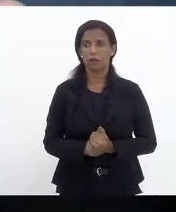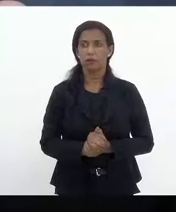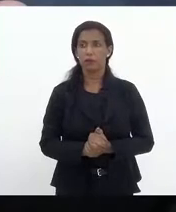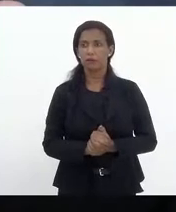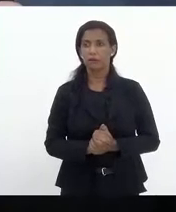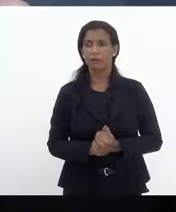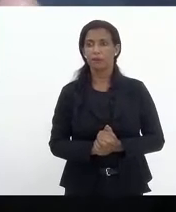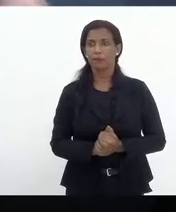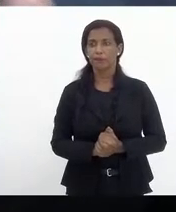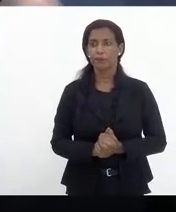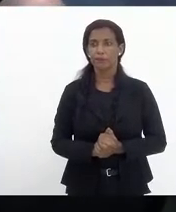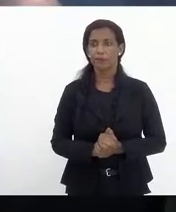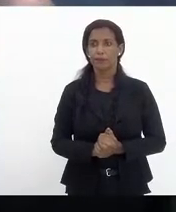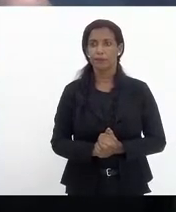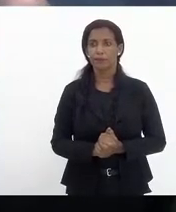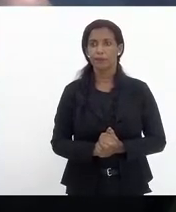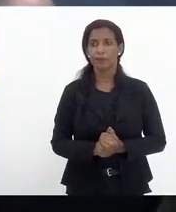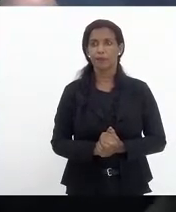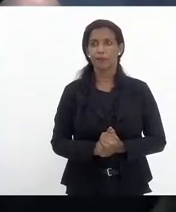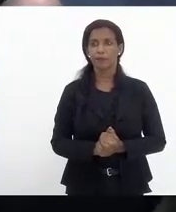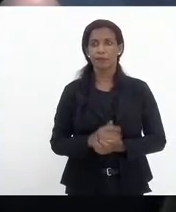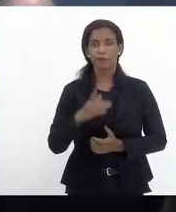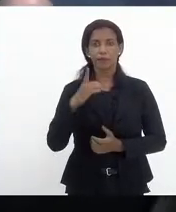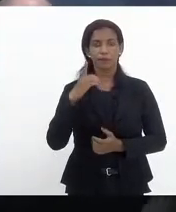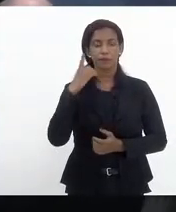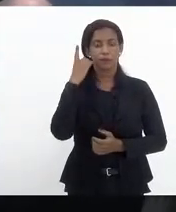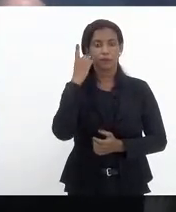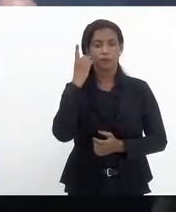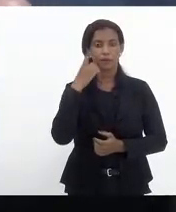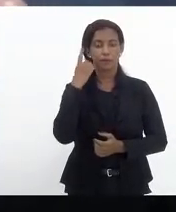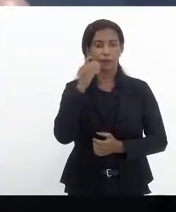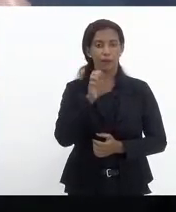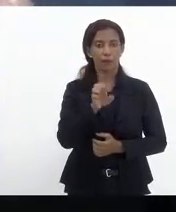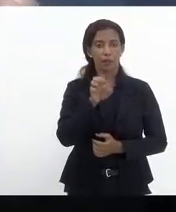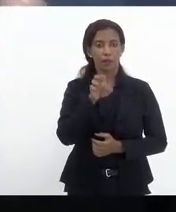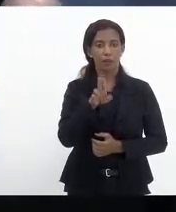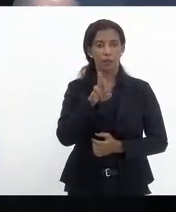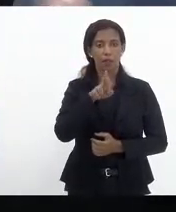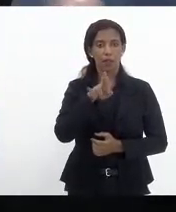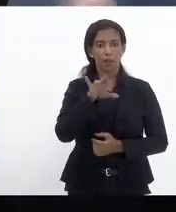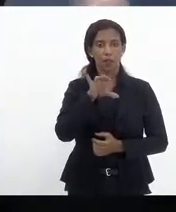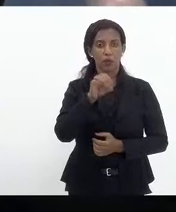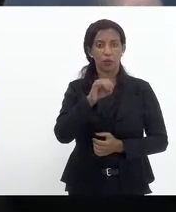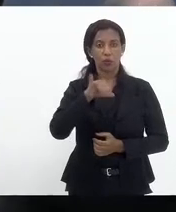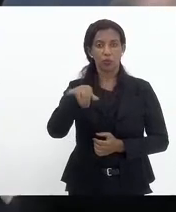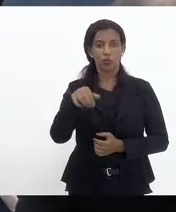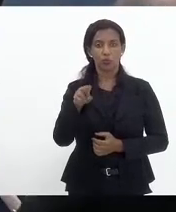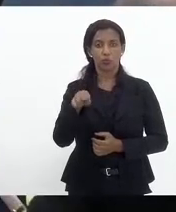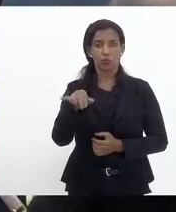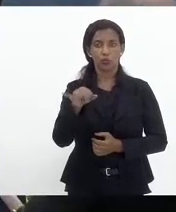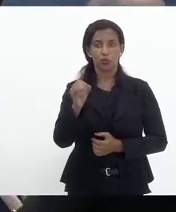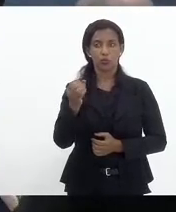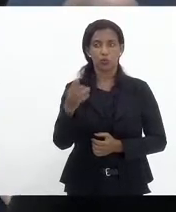Deputado Eurico Júnior. As as